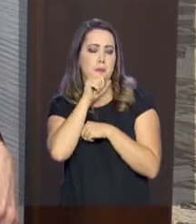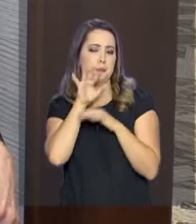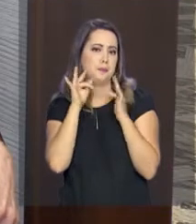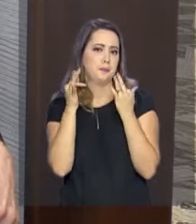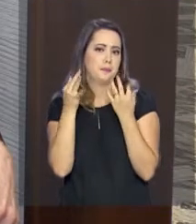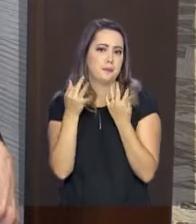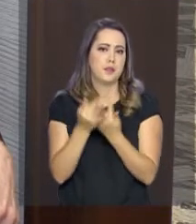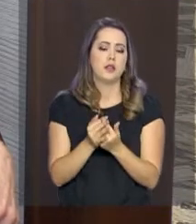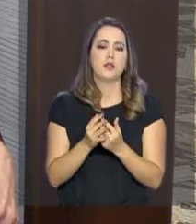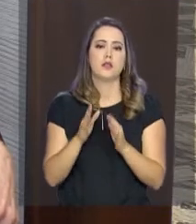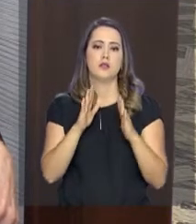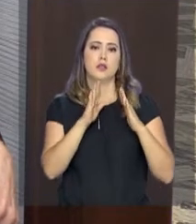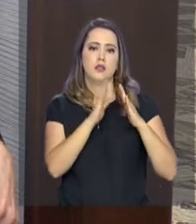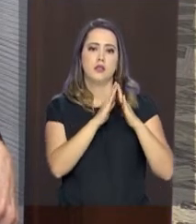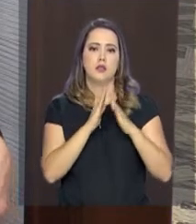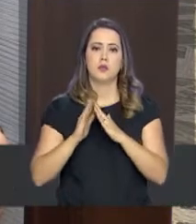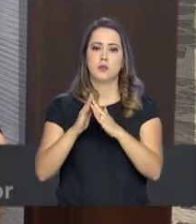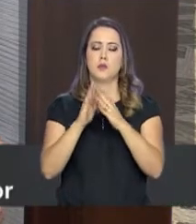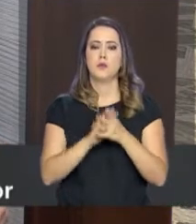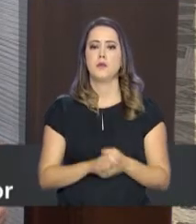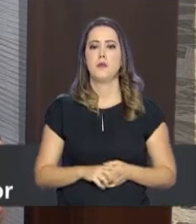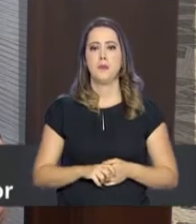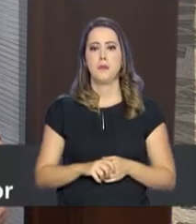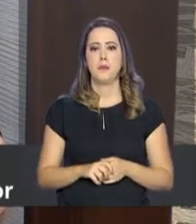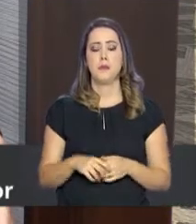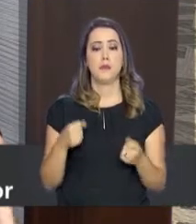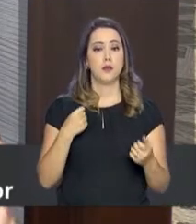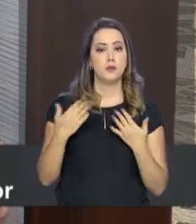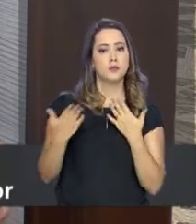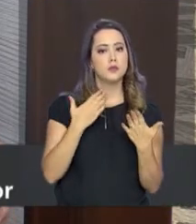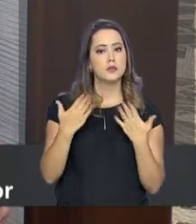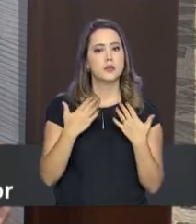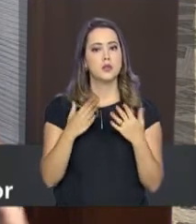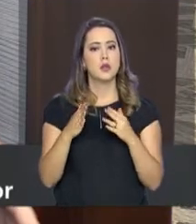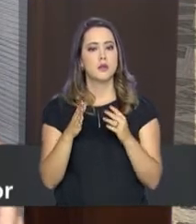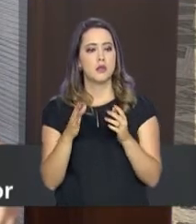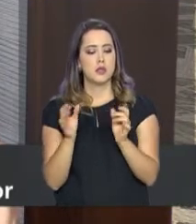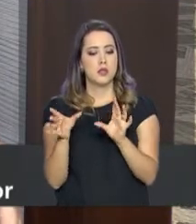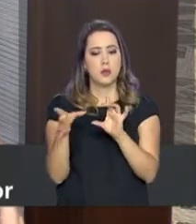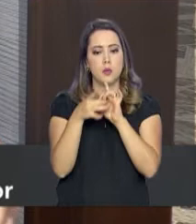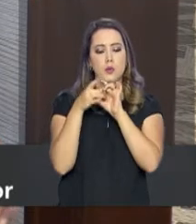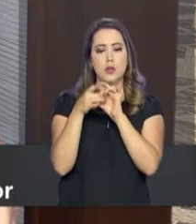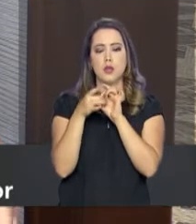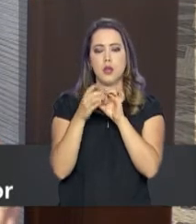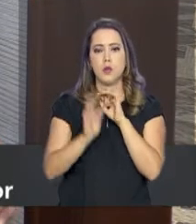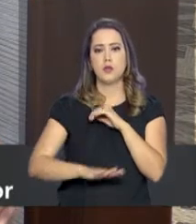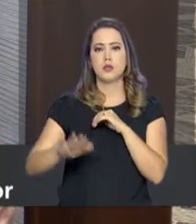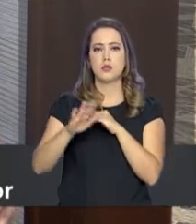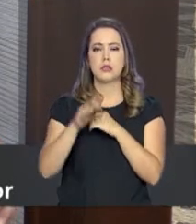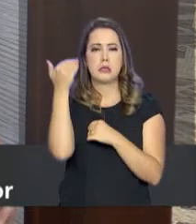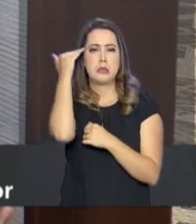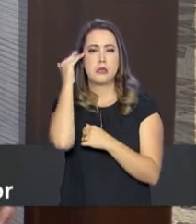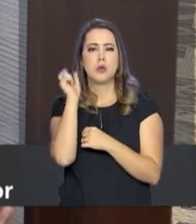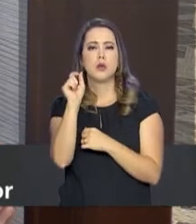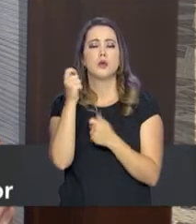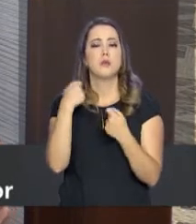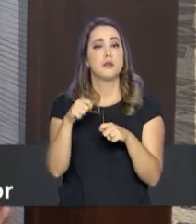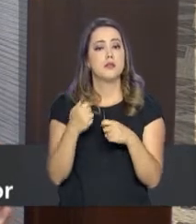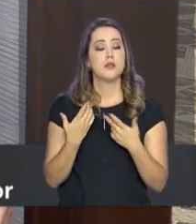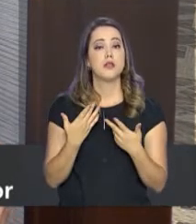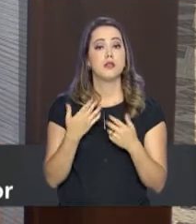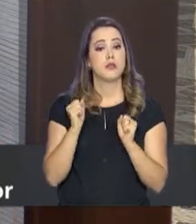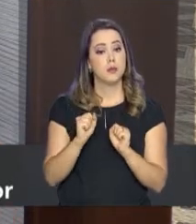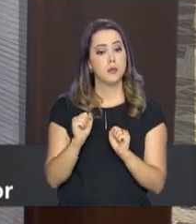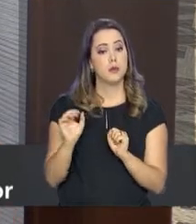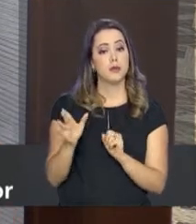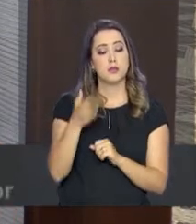Estabelecer uma relação com as crianças e fale na linguagem delas e entenda o que interessa e possa, com